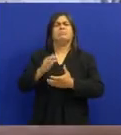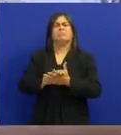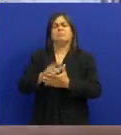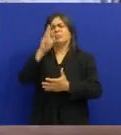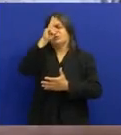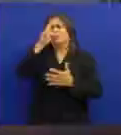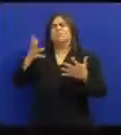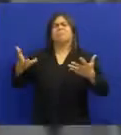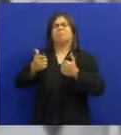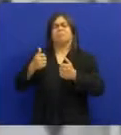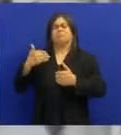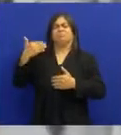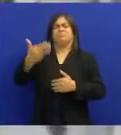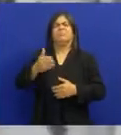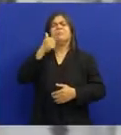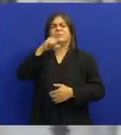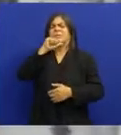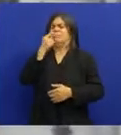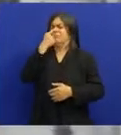trajetória